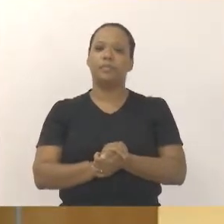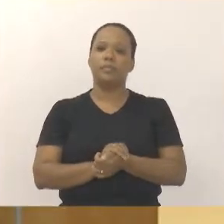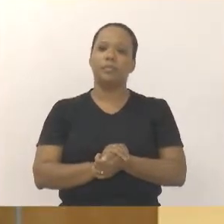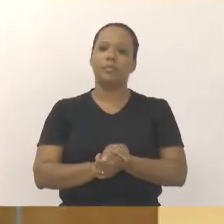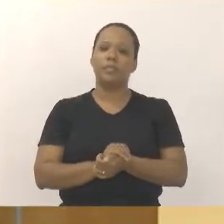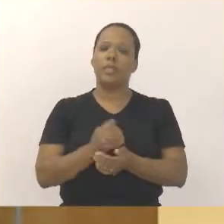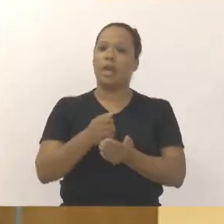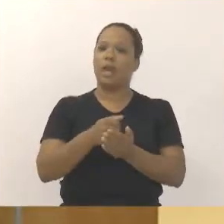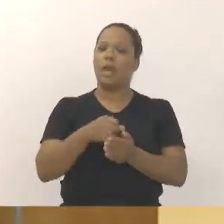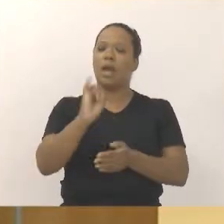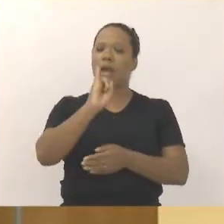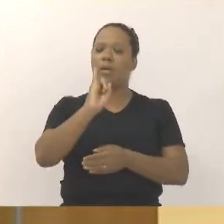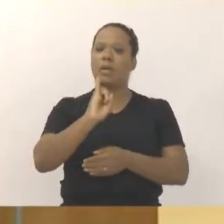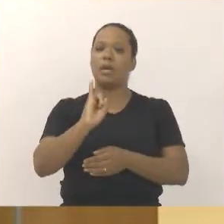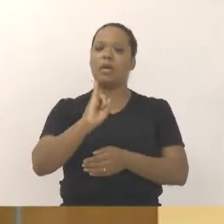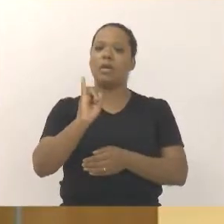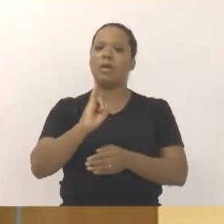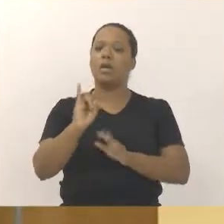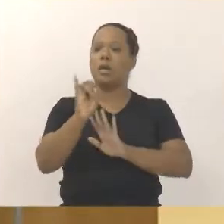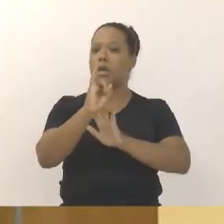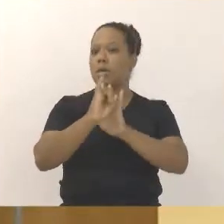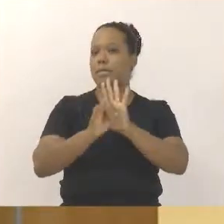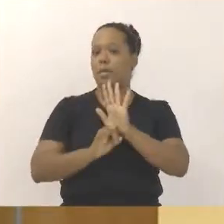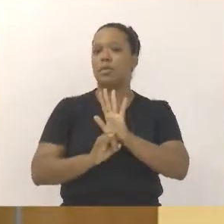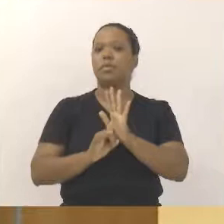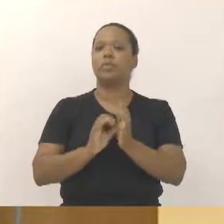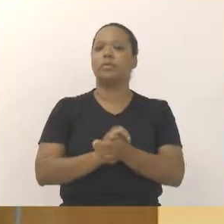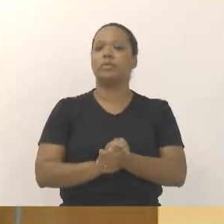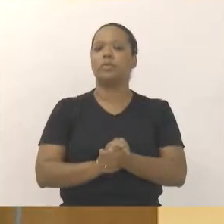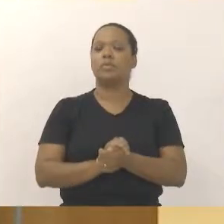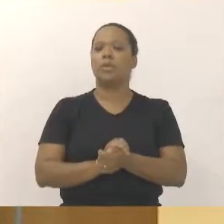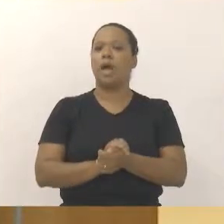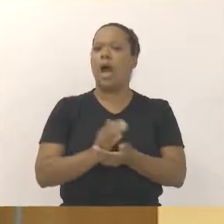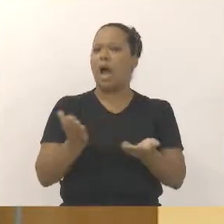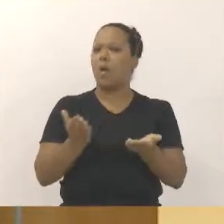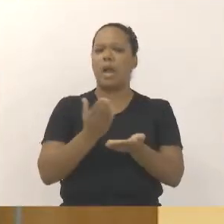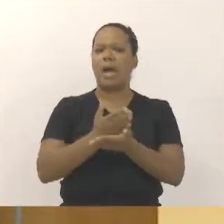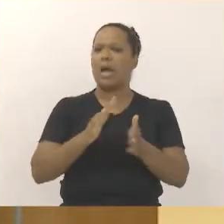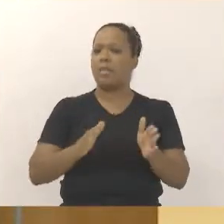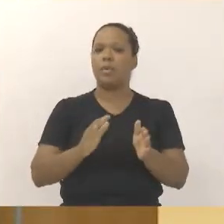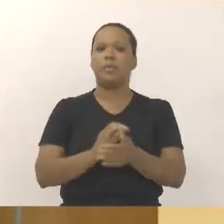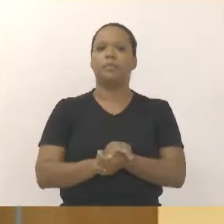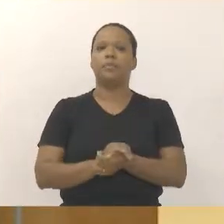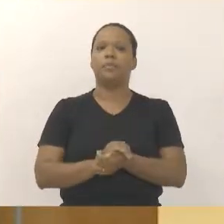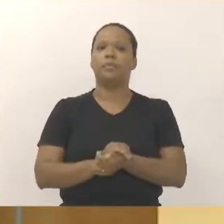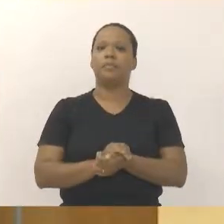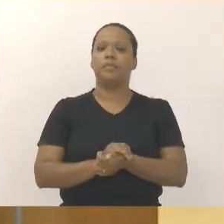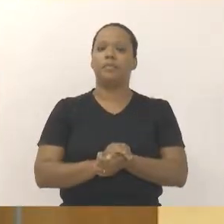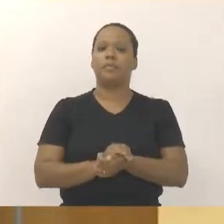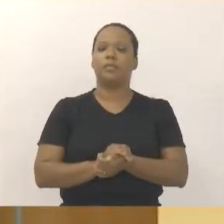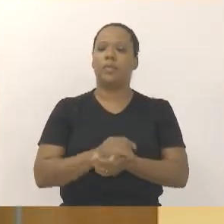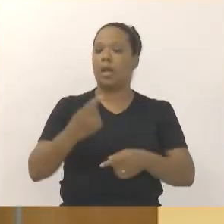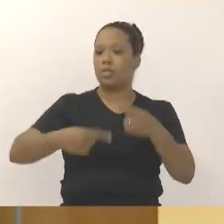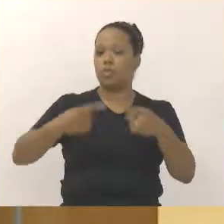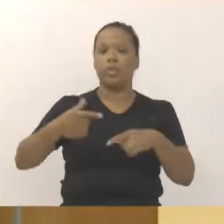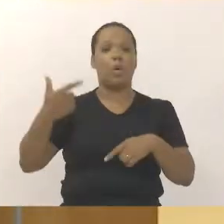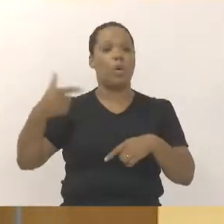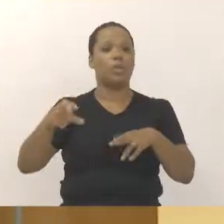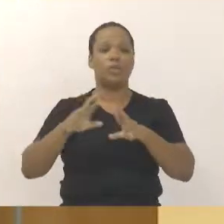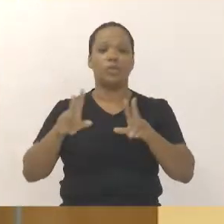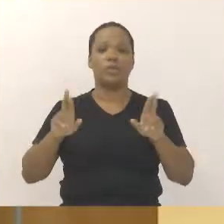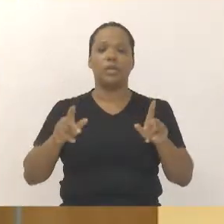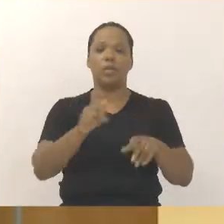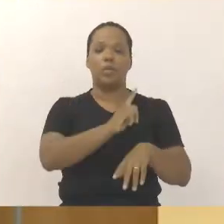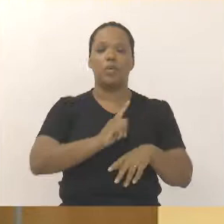Qualquer Natureza. Então, gente votou e isso já acabou, isso não existe mais, foi durante o ano. Agora, a discussão é outra, que o